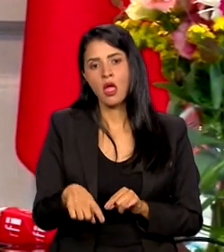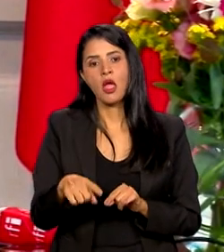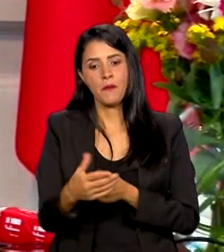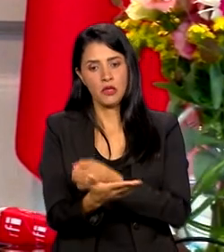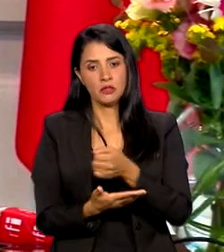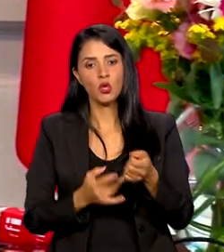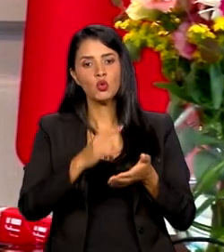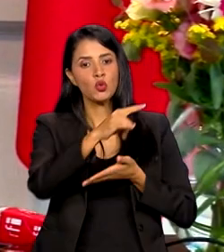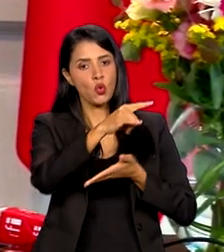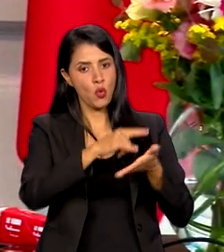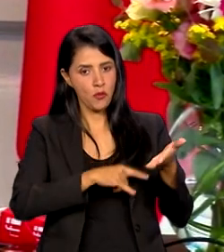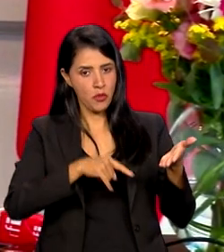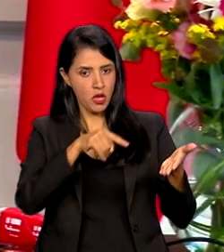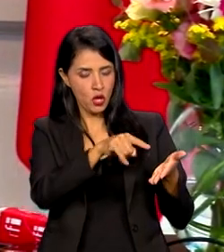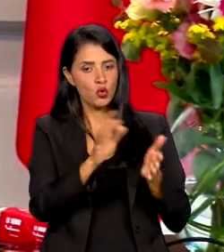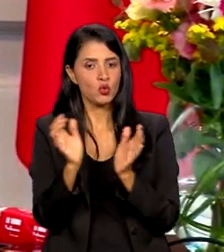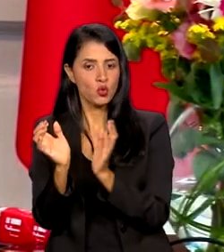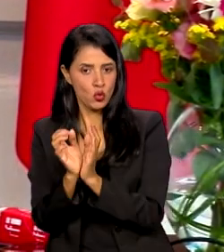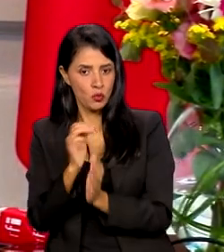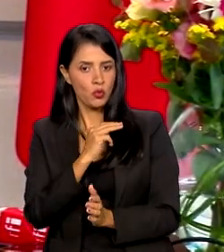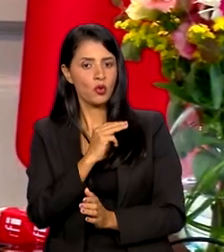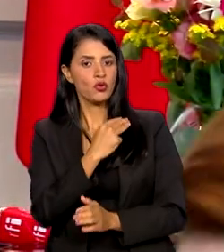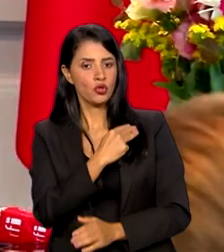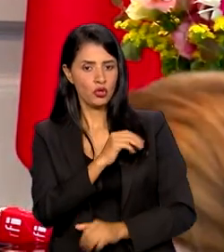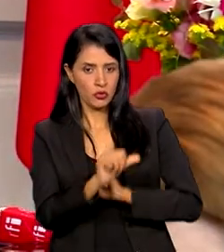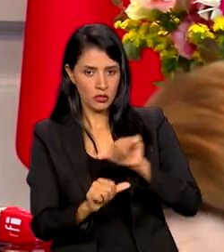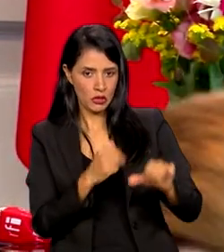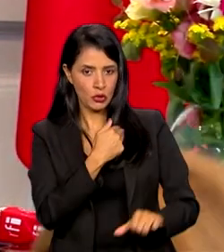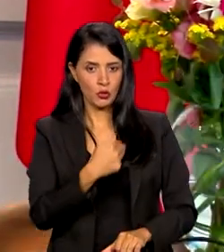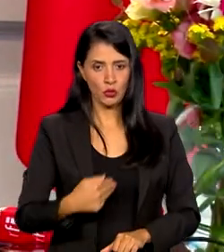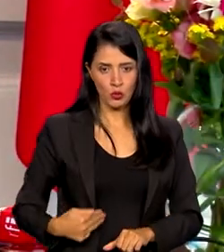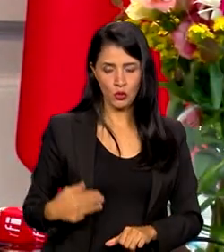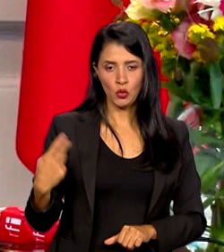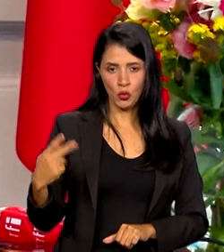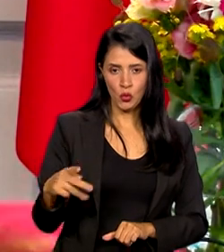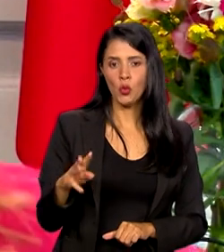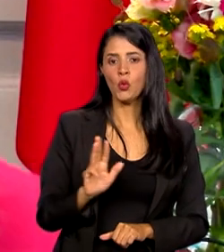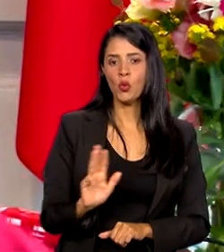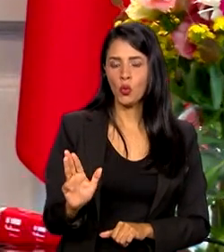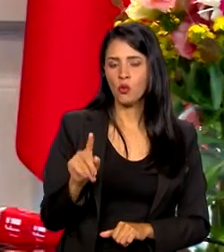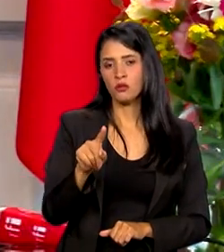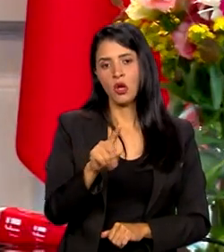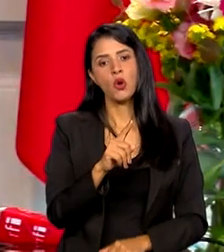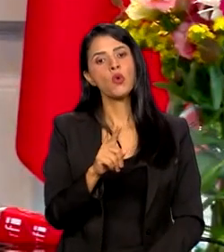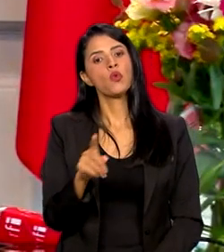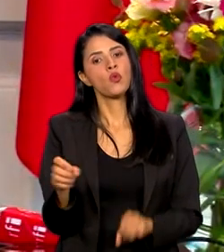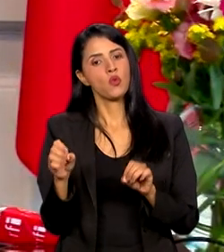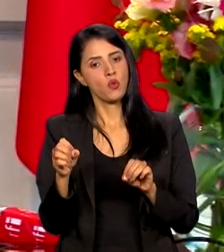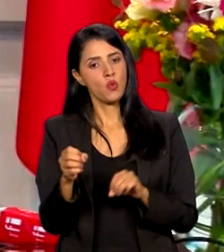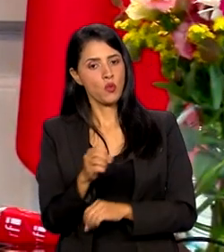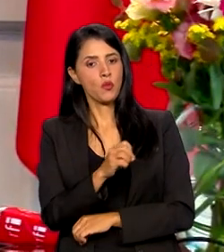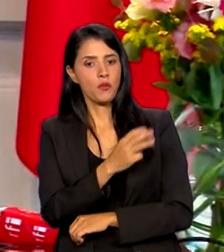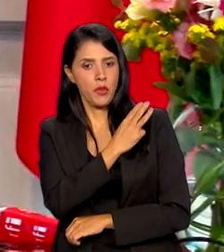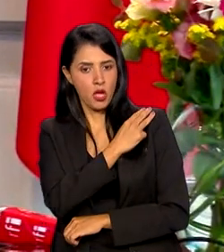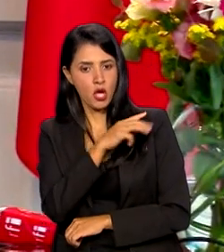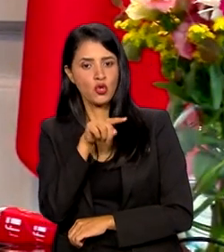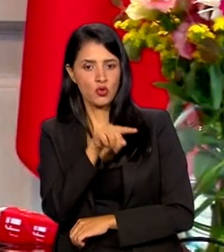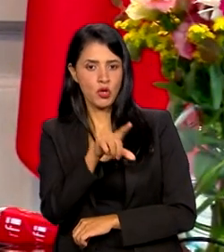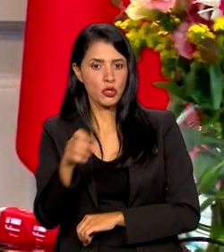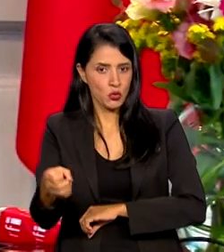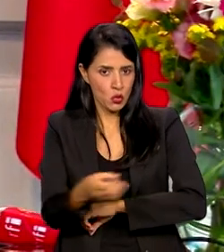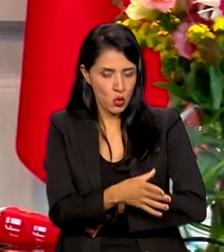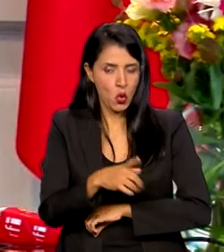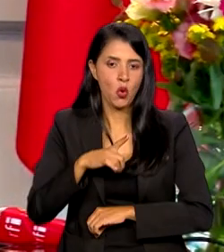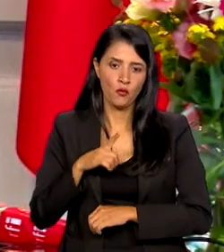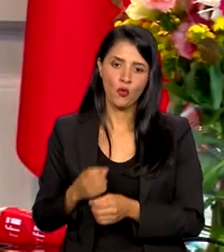realizado no grupo de transição do presidente Lula. O ensino médio foi iniciado, a implementação, no ano